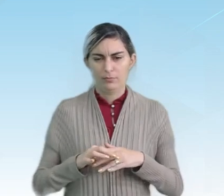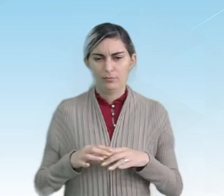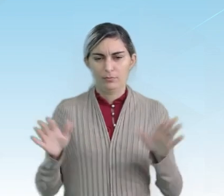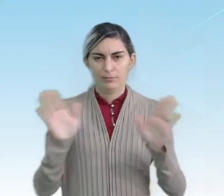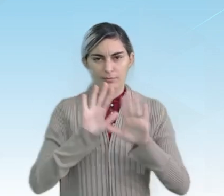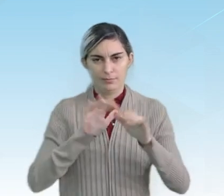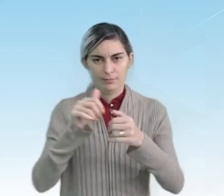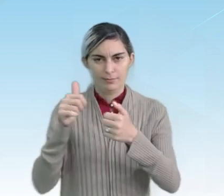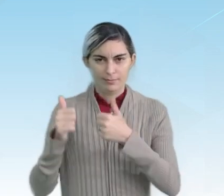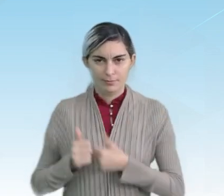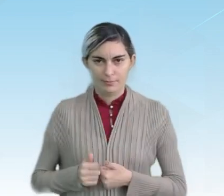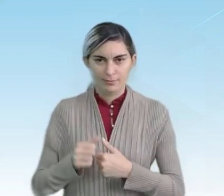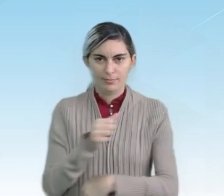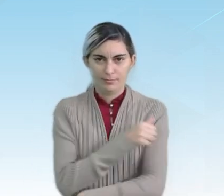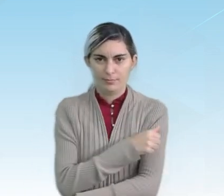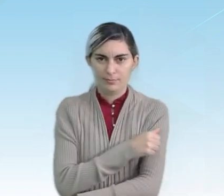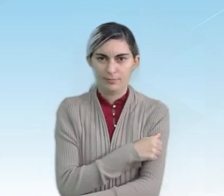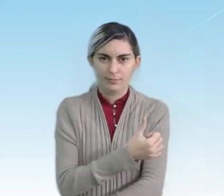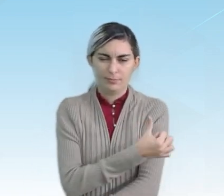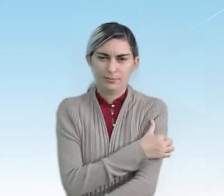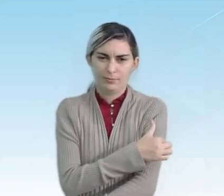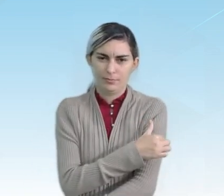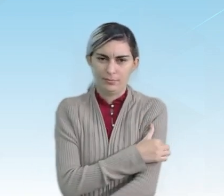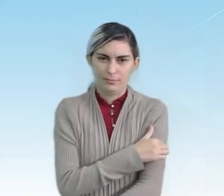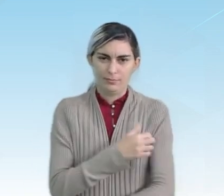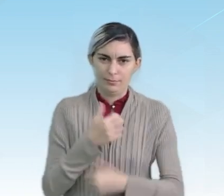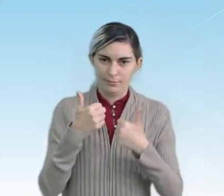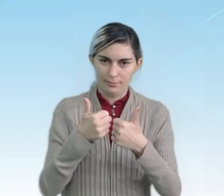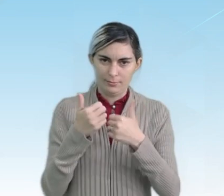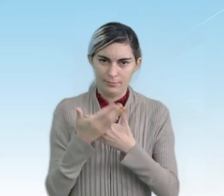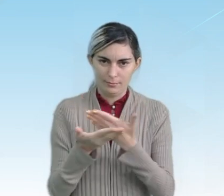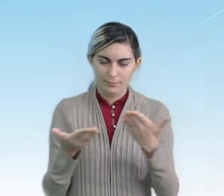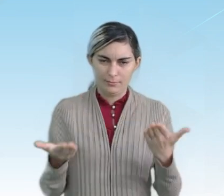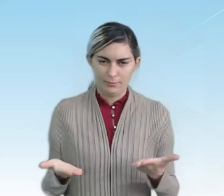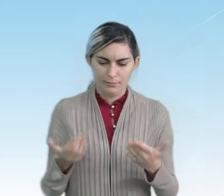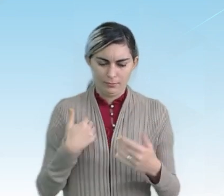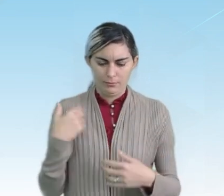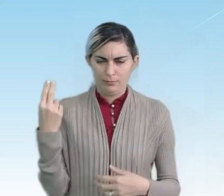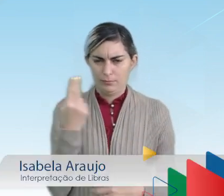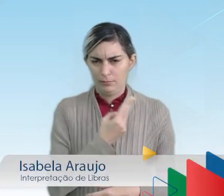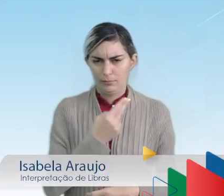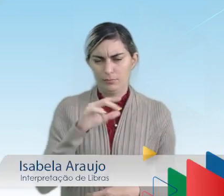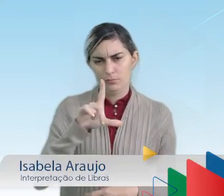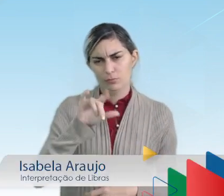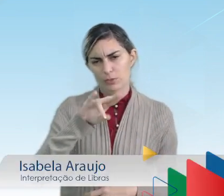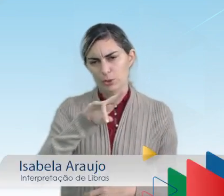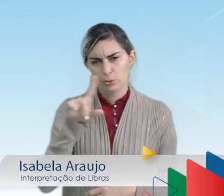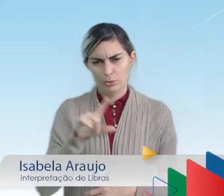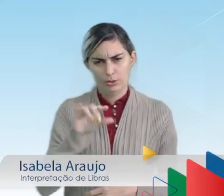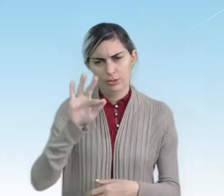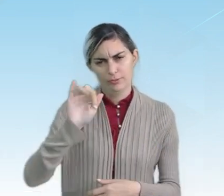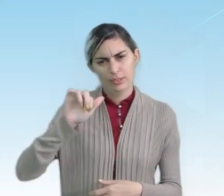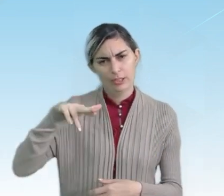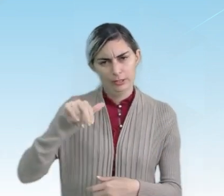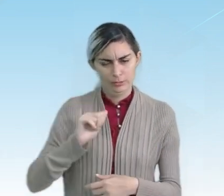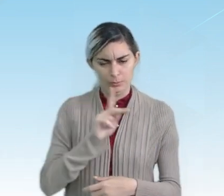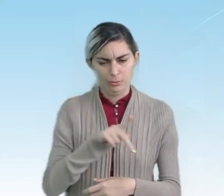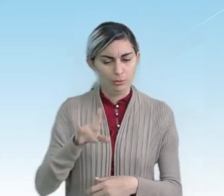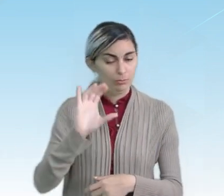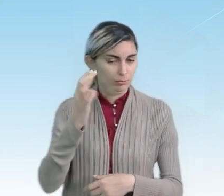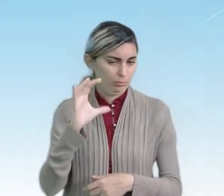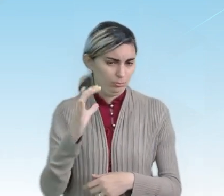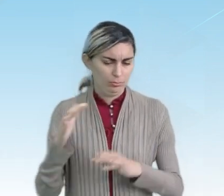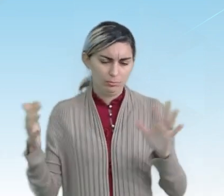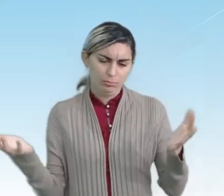Olá, meus queridos alunos do sexto ano, tudo bem com vocês? Meu nome é Eves Fernando, sou professor de ciências